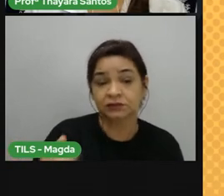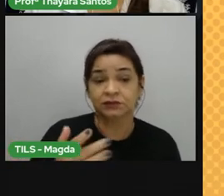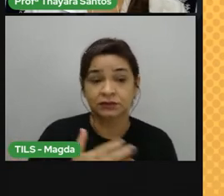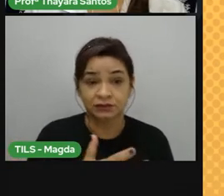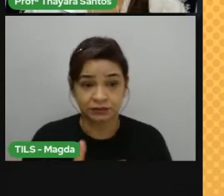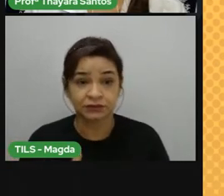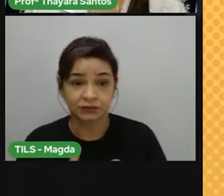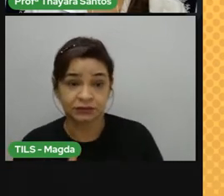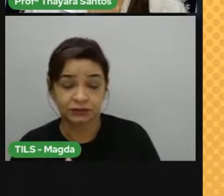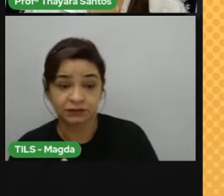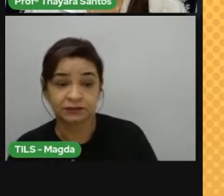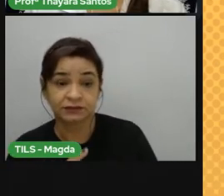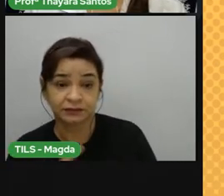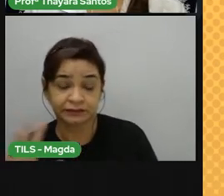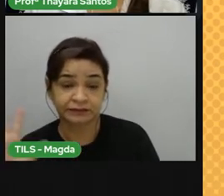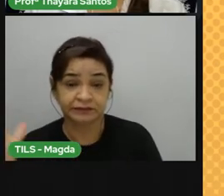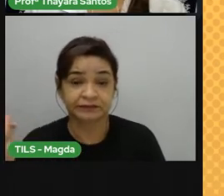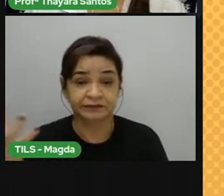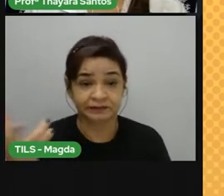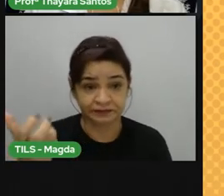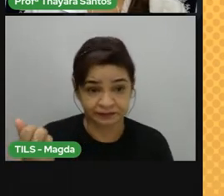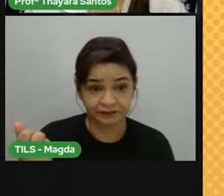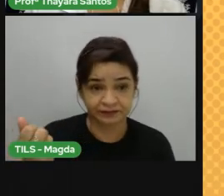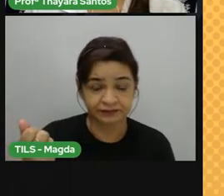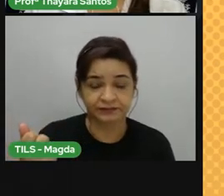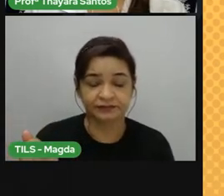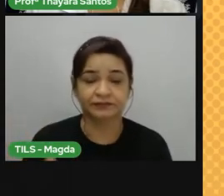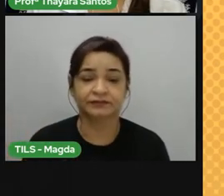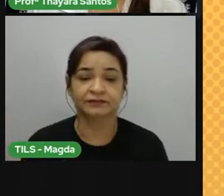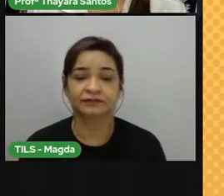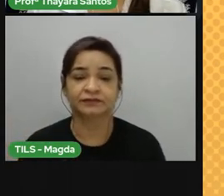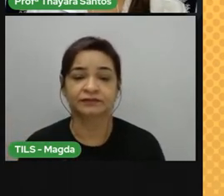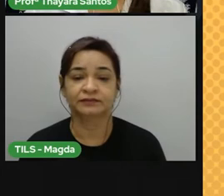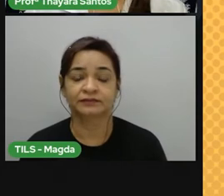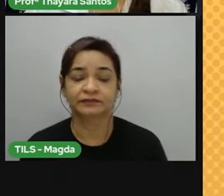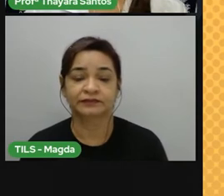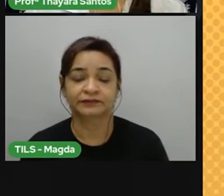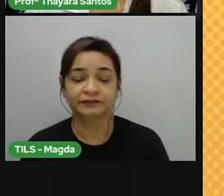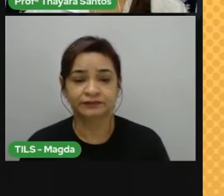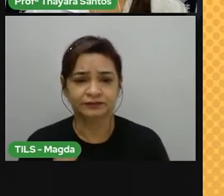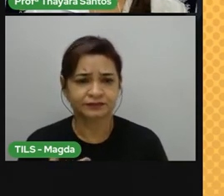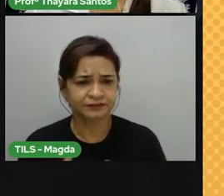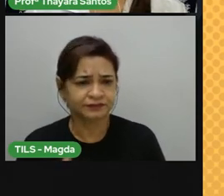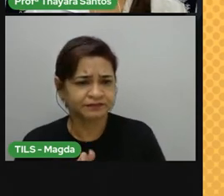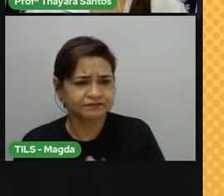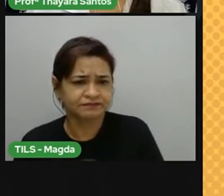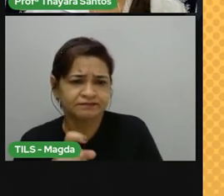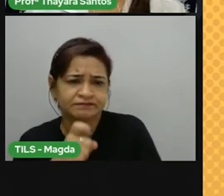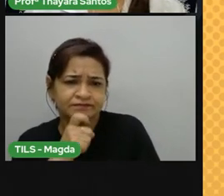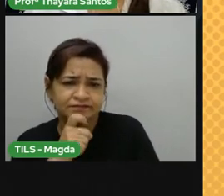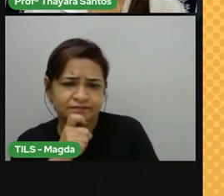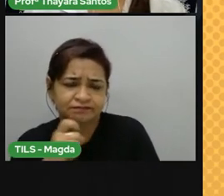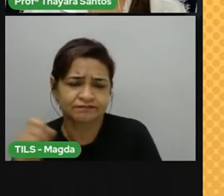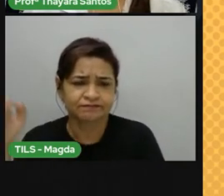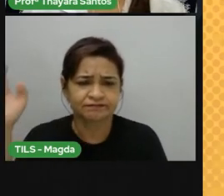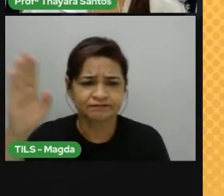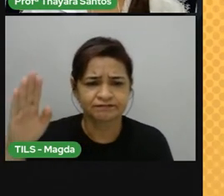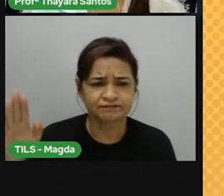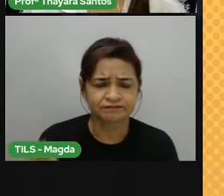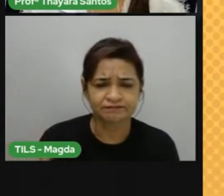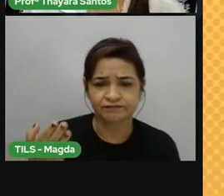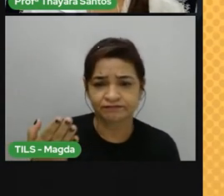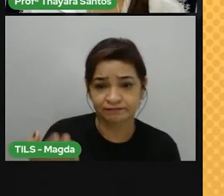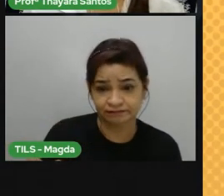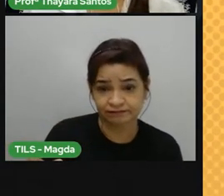principalmente, Santa Catarina e Rio Grande do Sul. As cidades mais frias do Brasil, como São José dos Ausentes